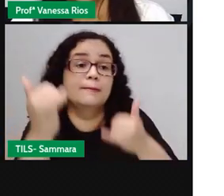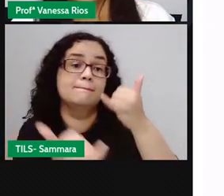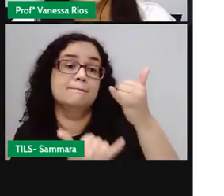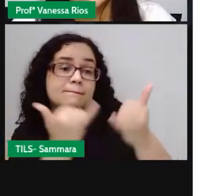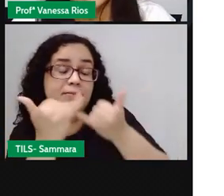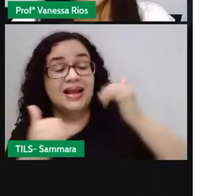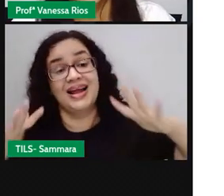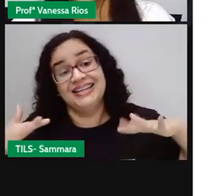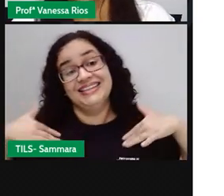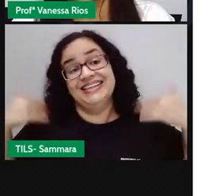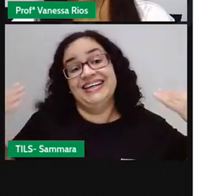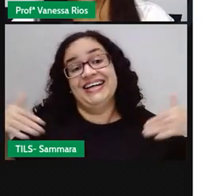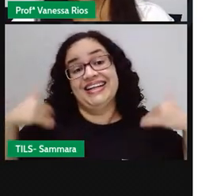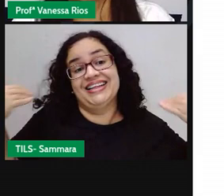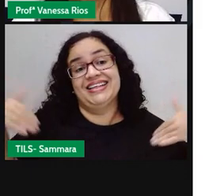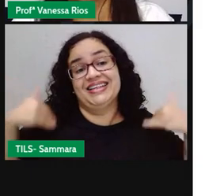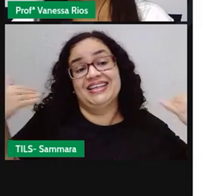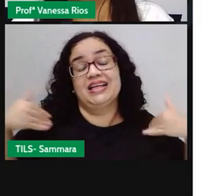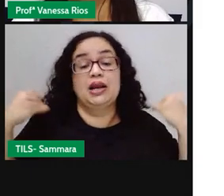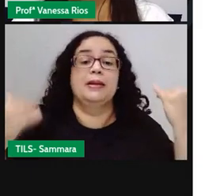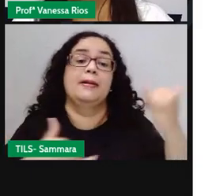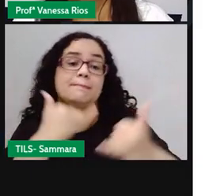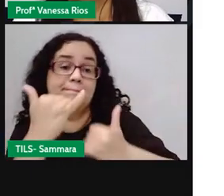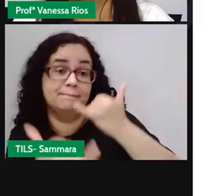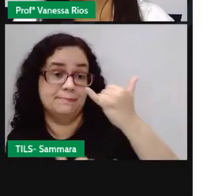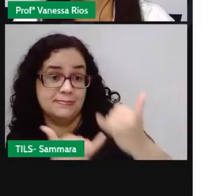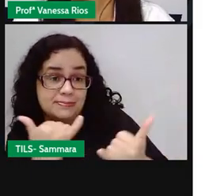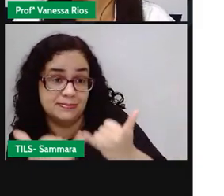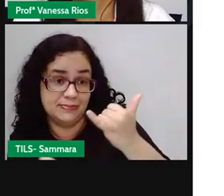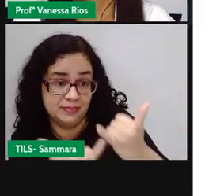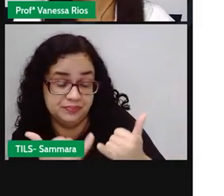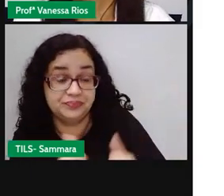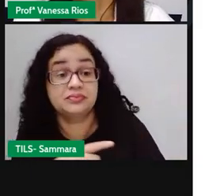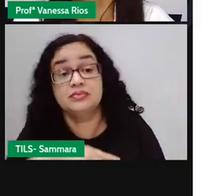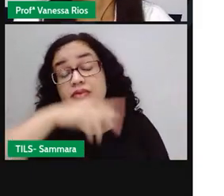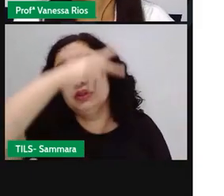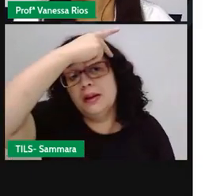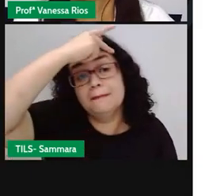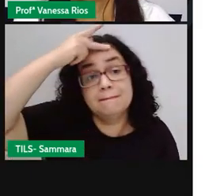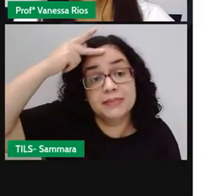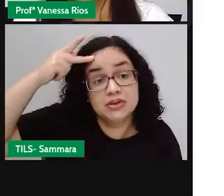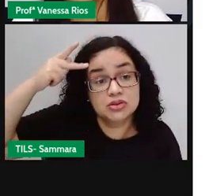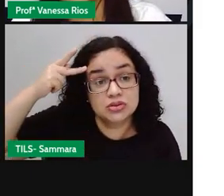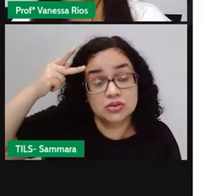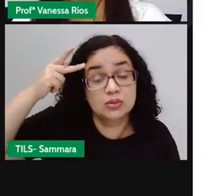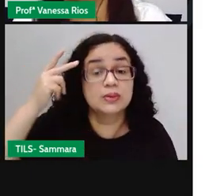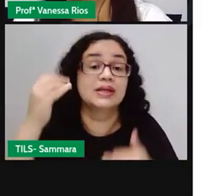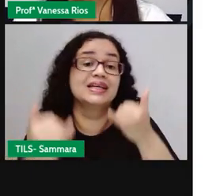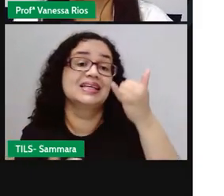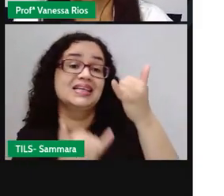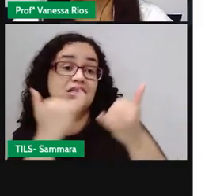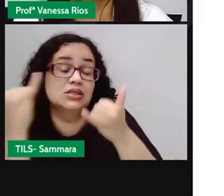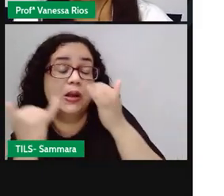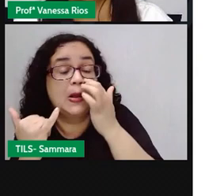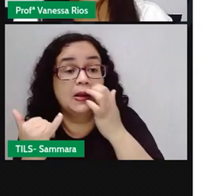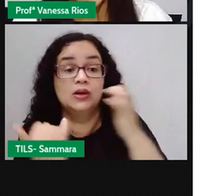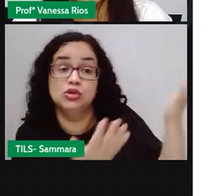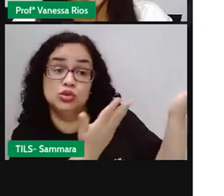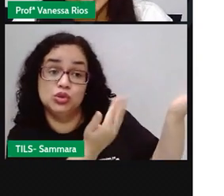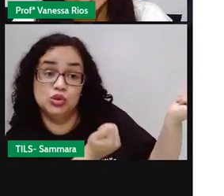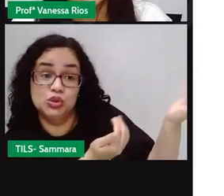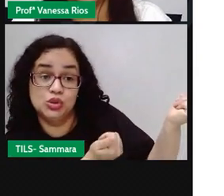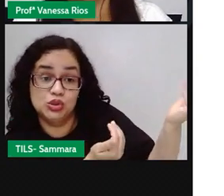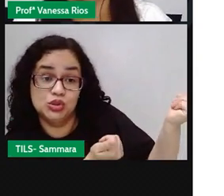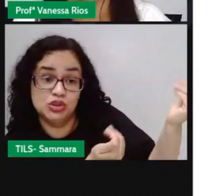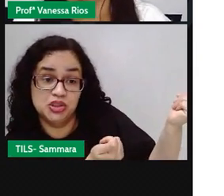né? A alegria proporcionada pelas brincadeiras vai fazer com que o indivíduo, com que a criança, com que o adolescente, até os